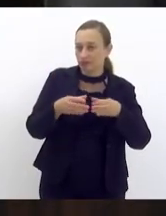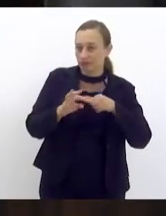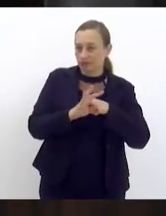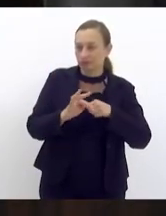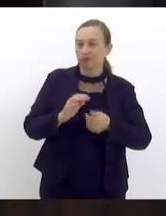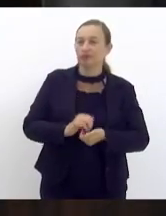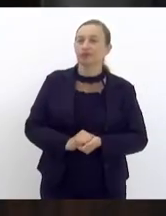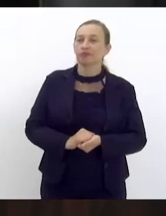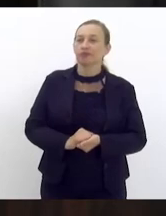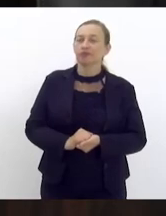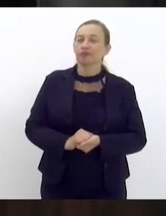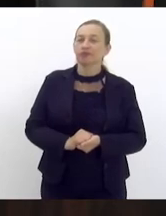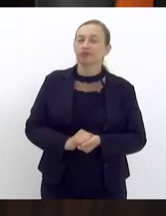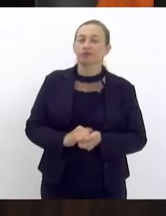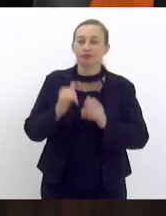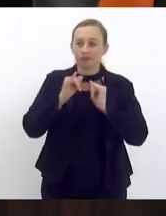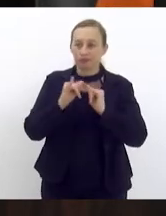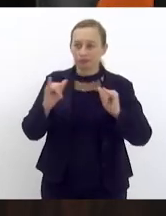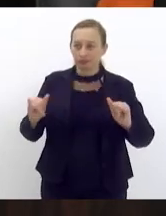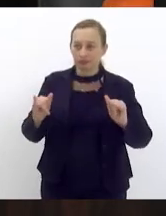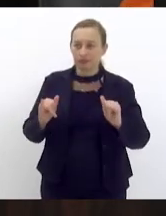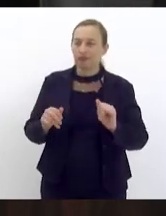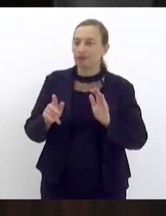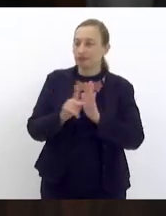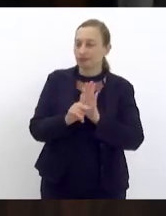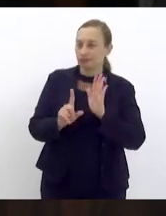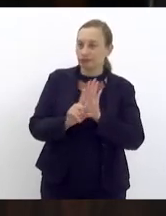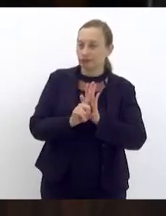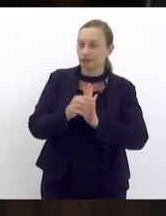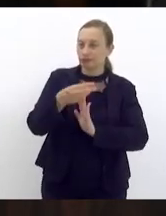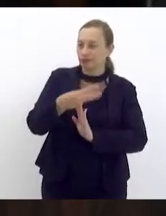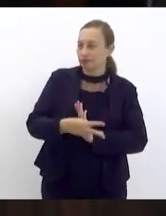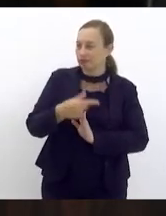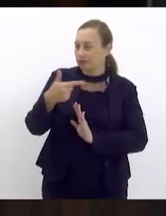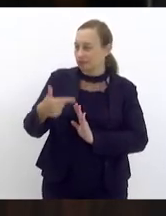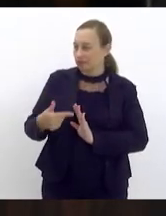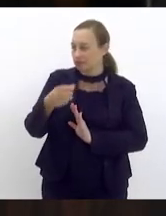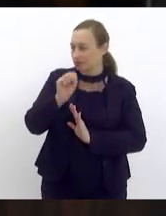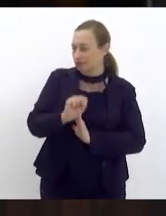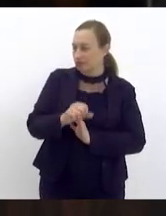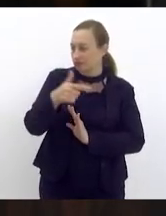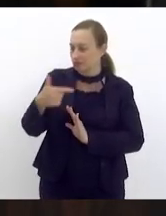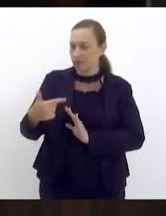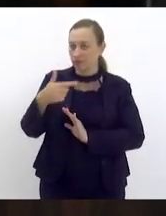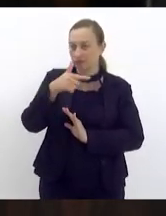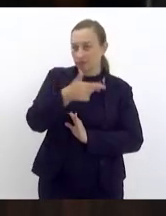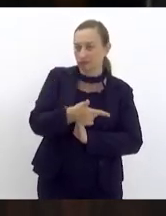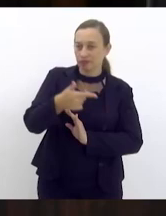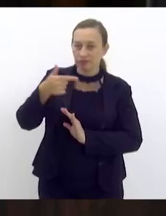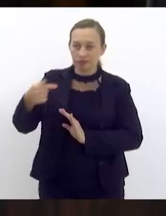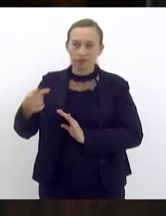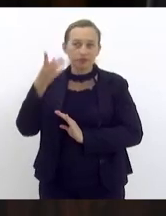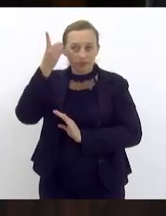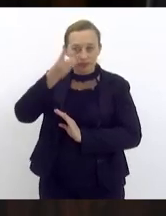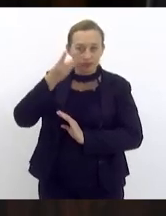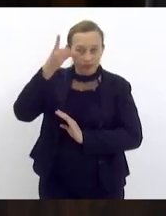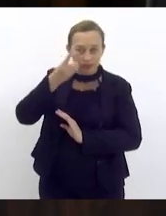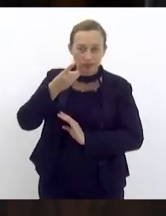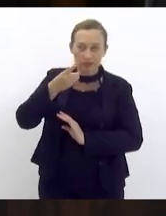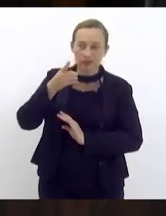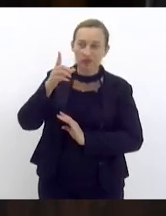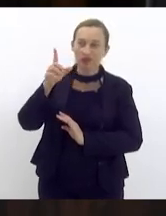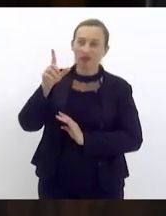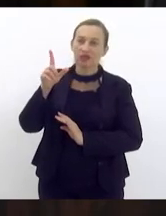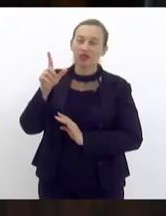anuncio projeto de lei 3282 barra 2017 autoria deputada Zaidan